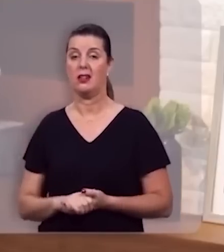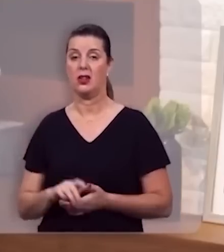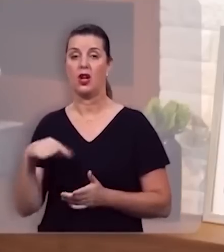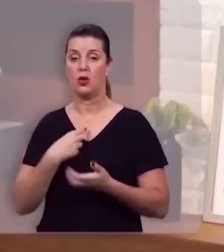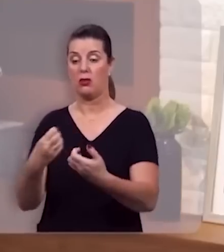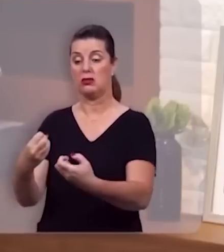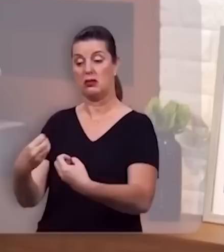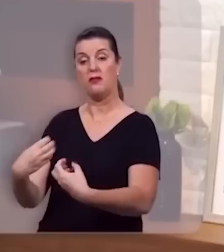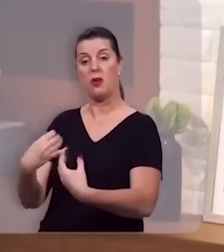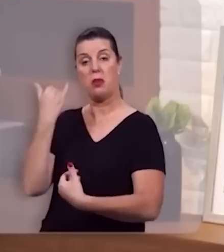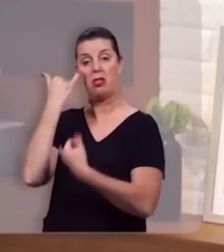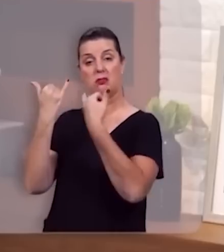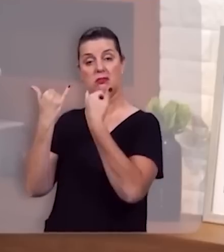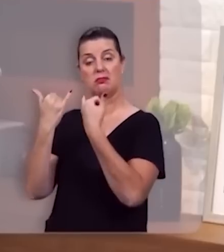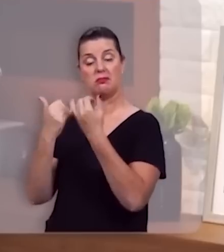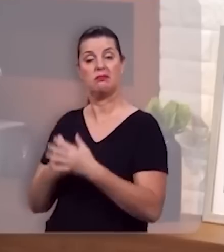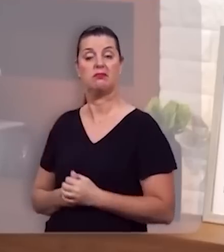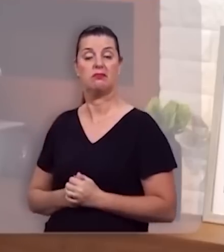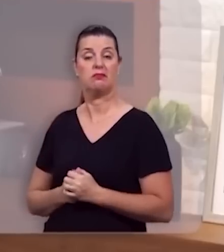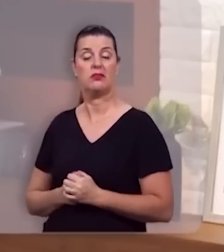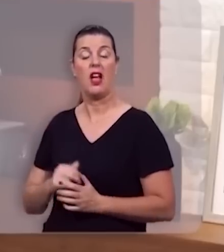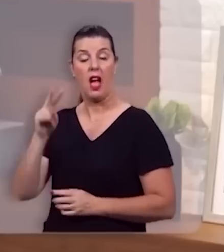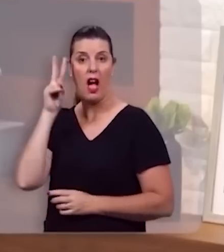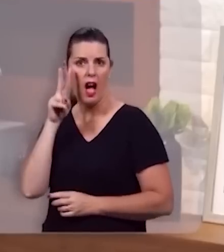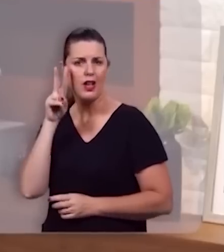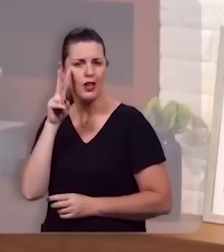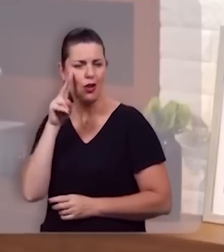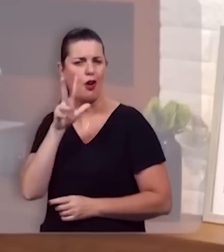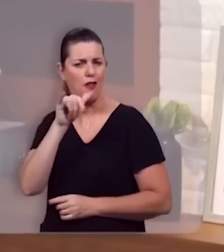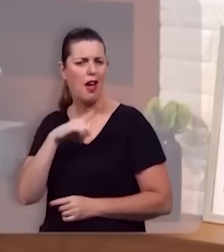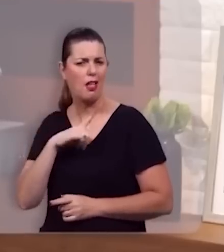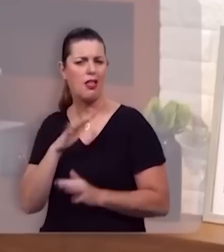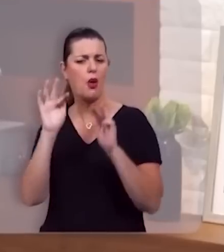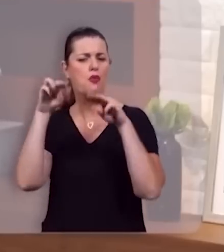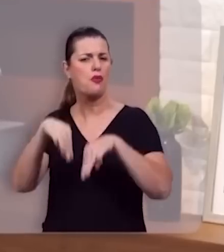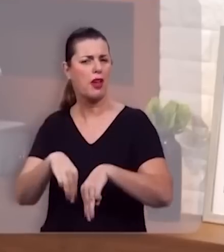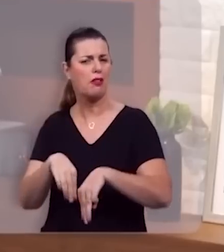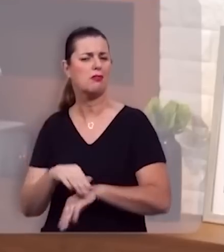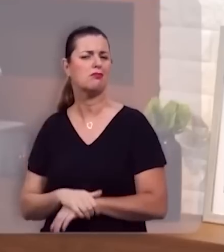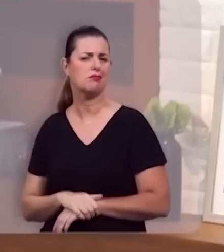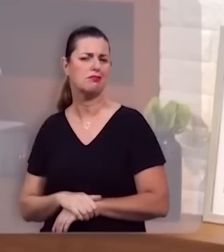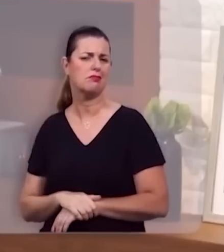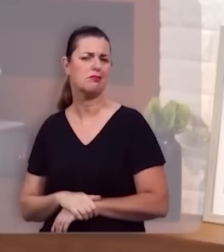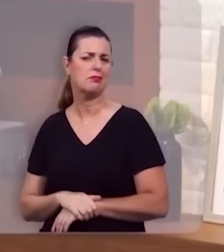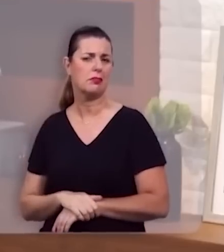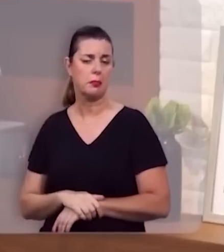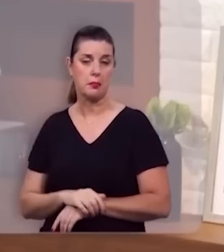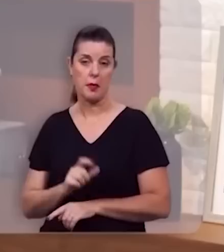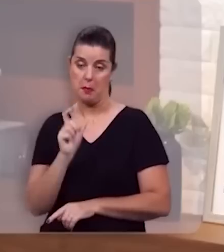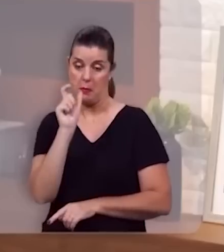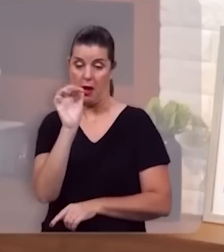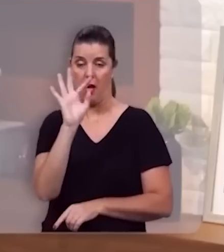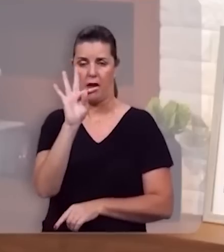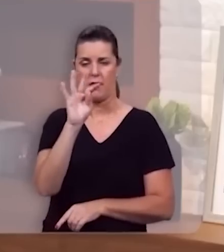informados de que a história caminha para um fim, para um telos. A palavra telos no